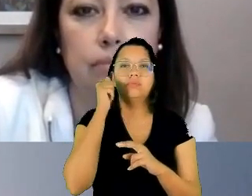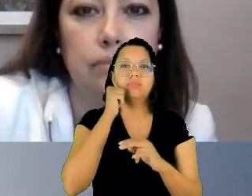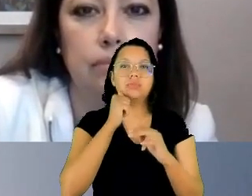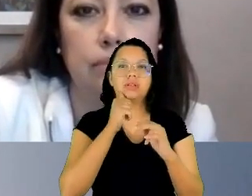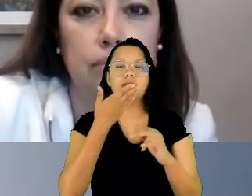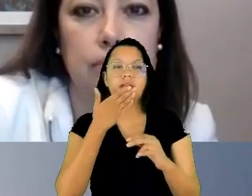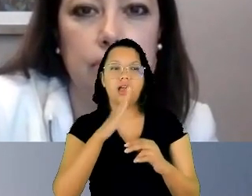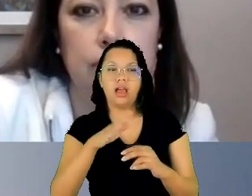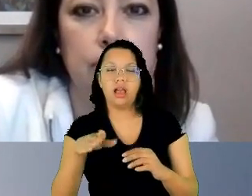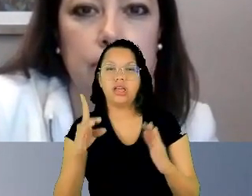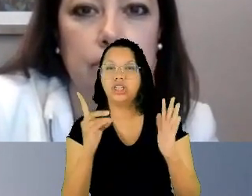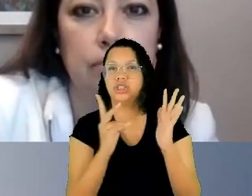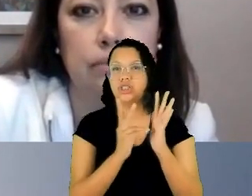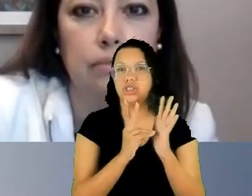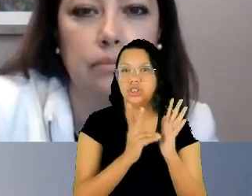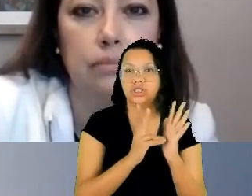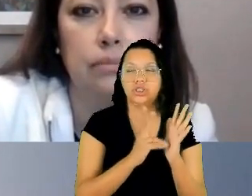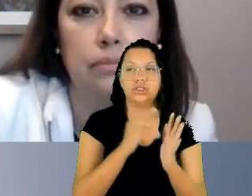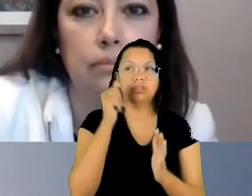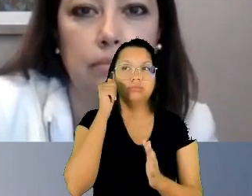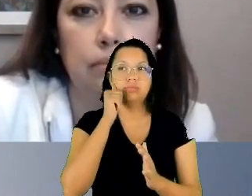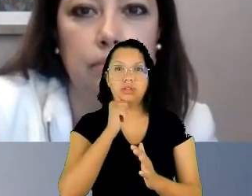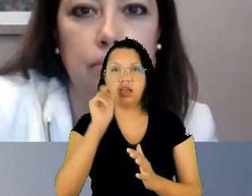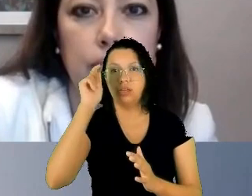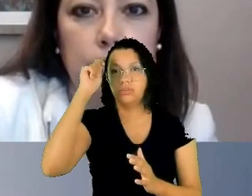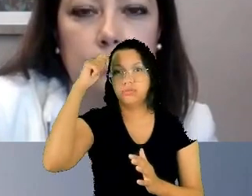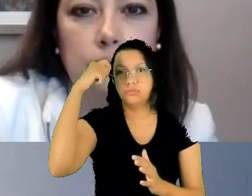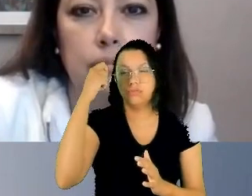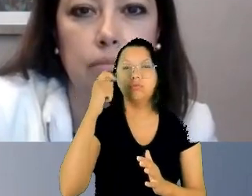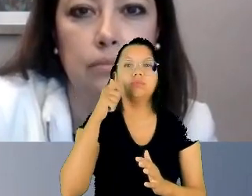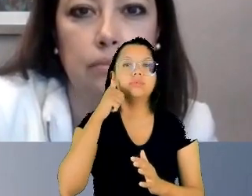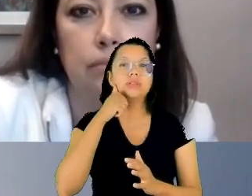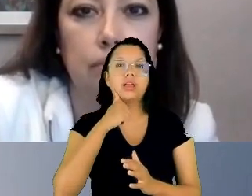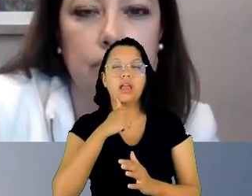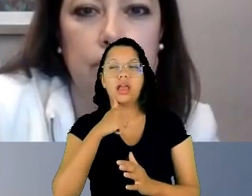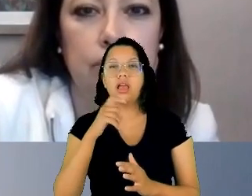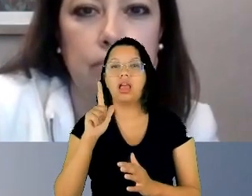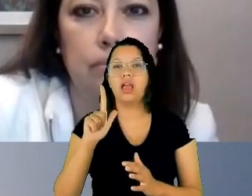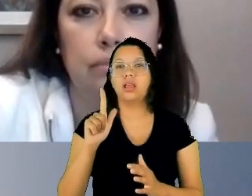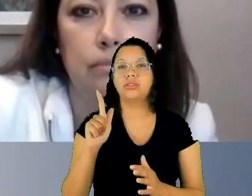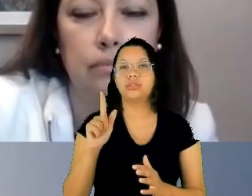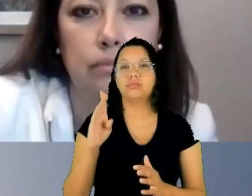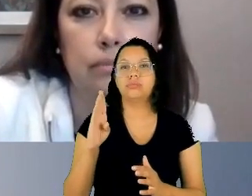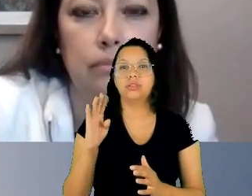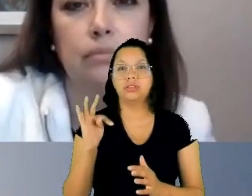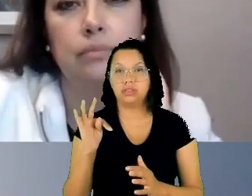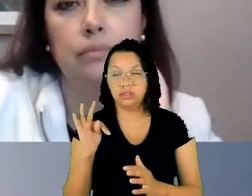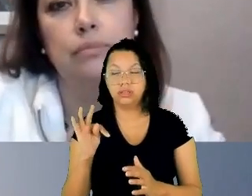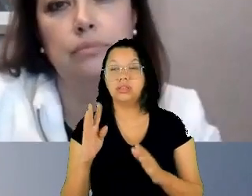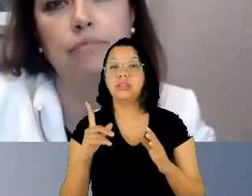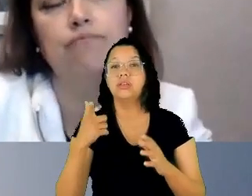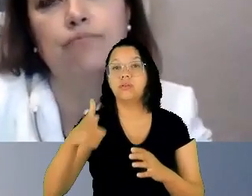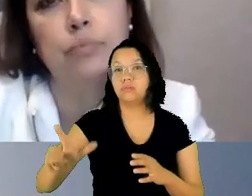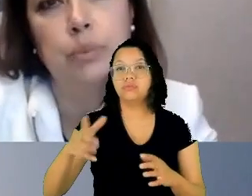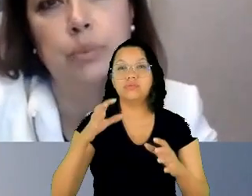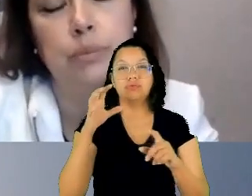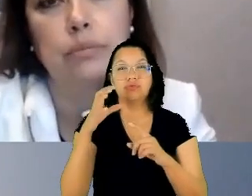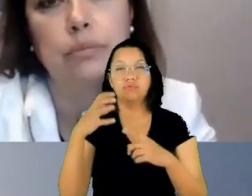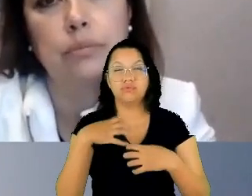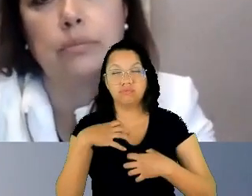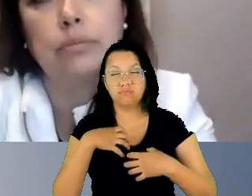mulheres LGBTI, dentre outras, que sofrem ainda o padrão agravado de discriminação. E lembro também